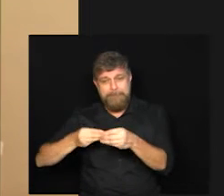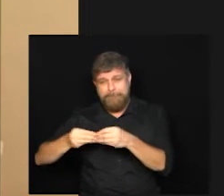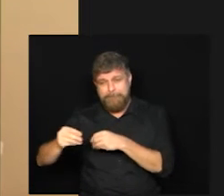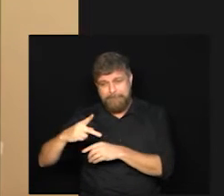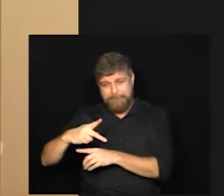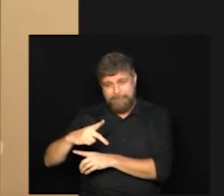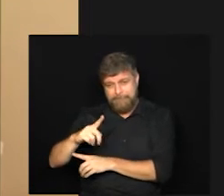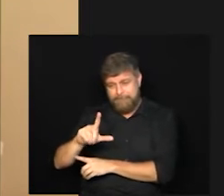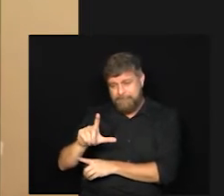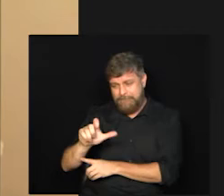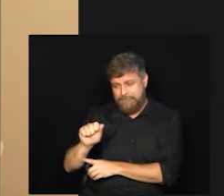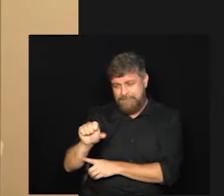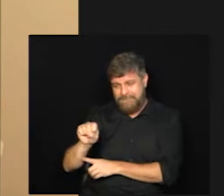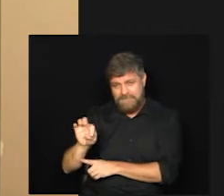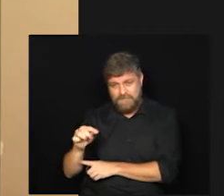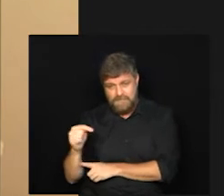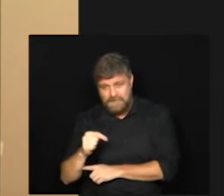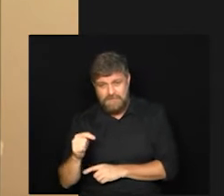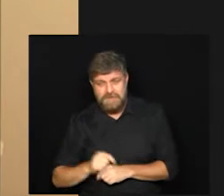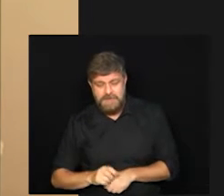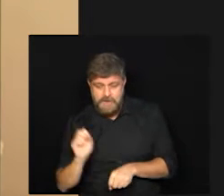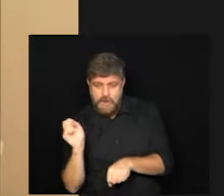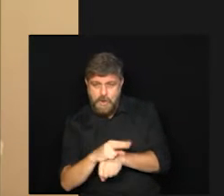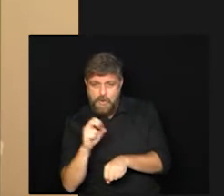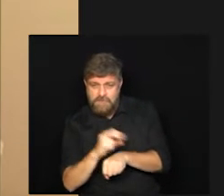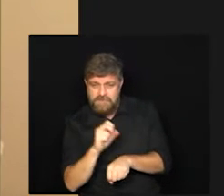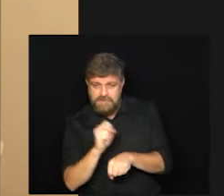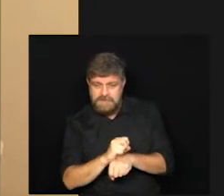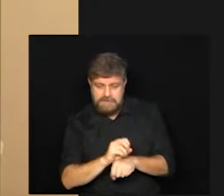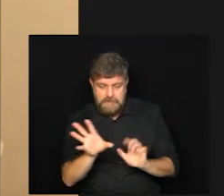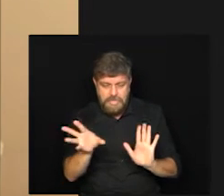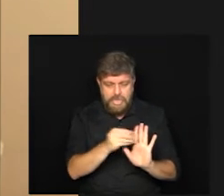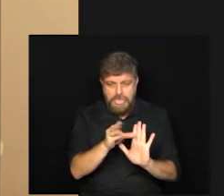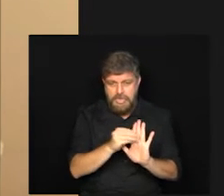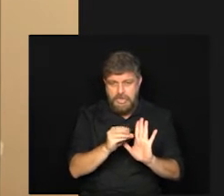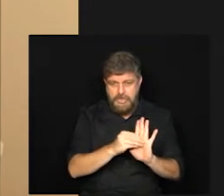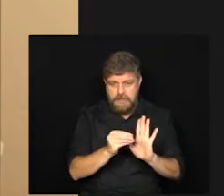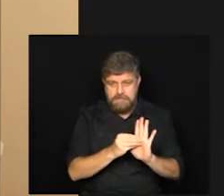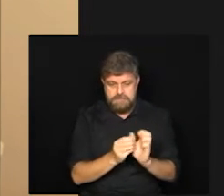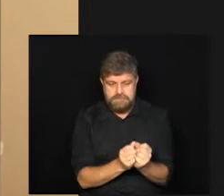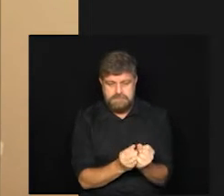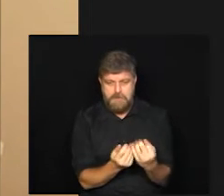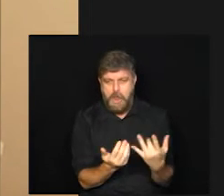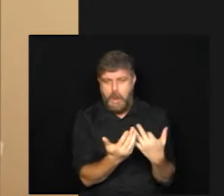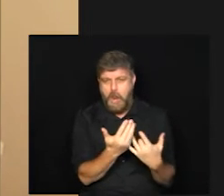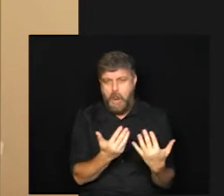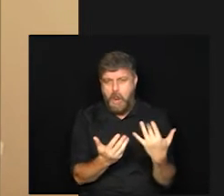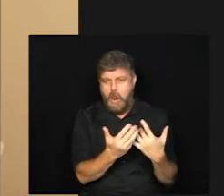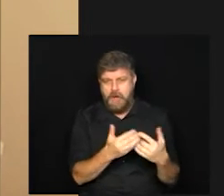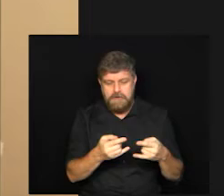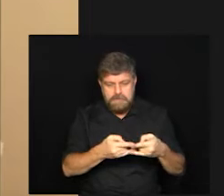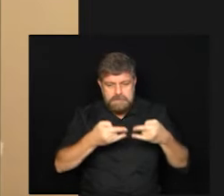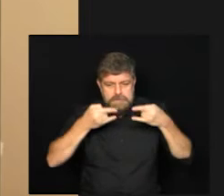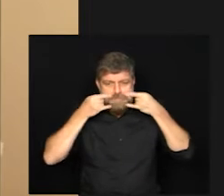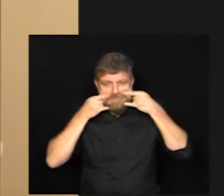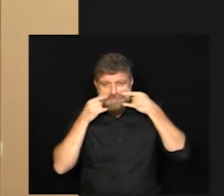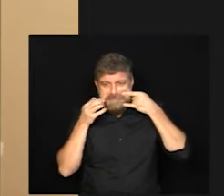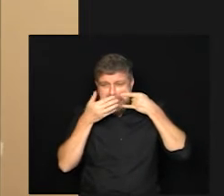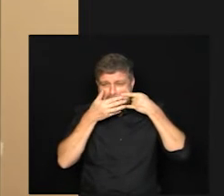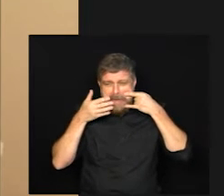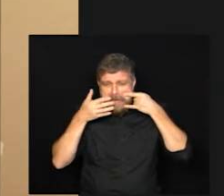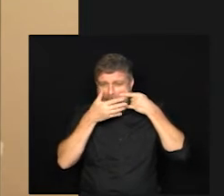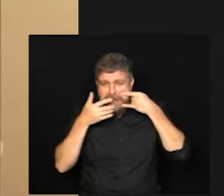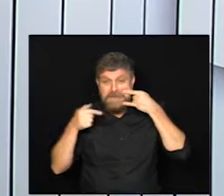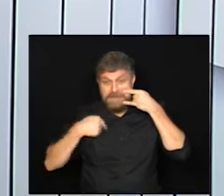o vírus ou o fungo que se alojar ali por fora da máscara ele pode recuperar tá e é importante